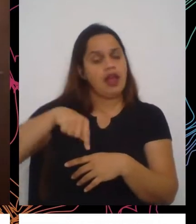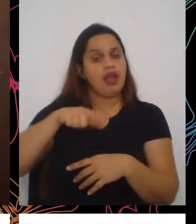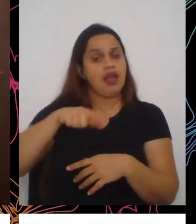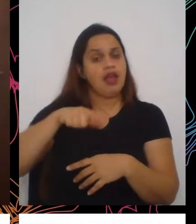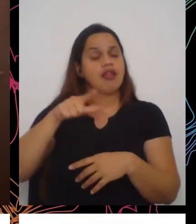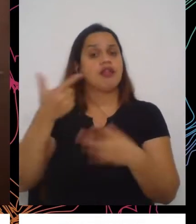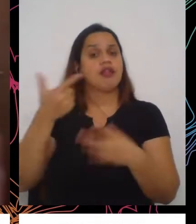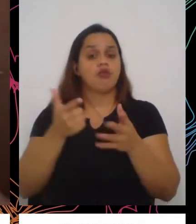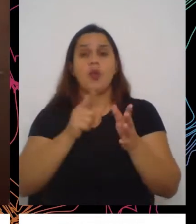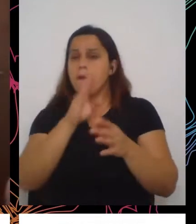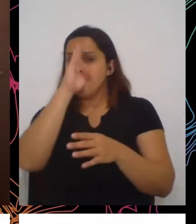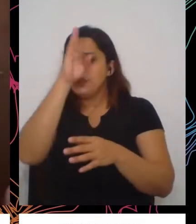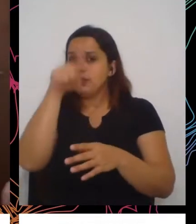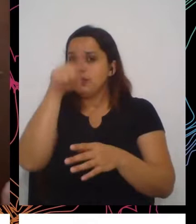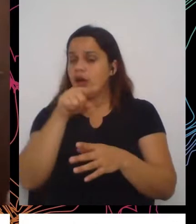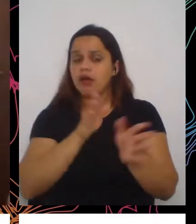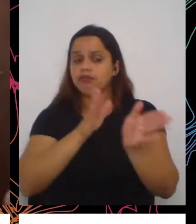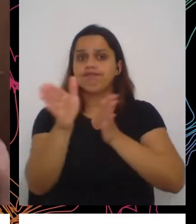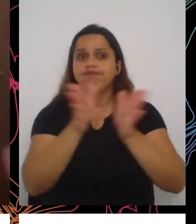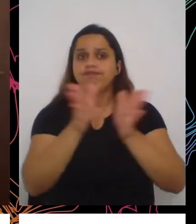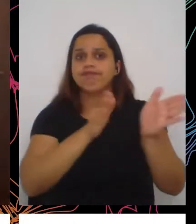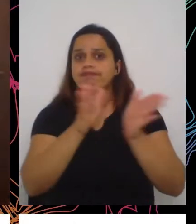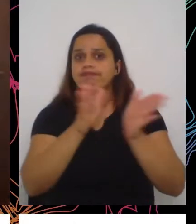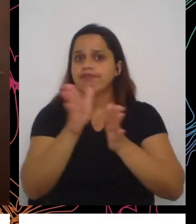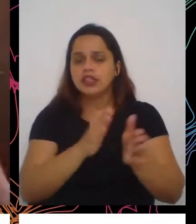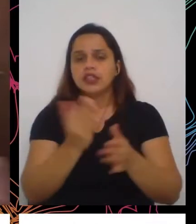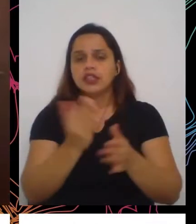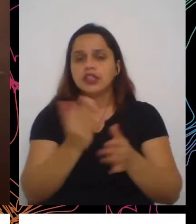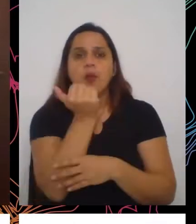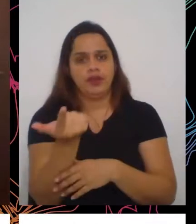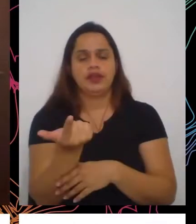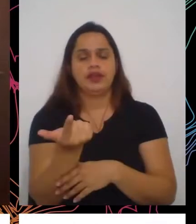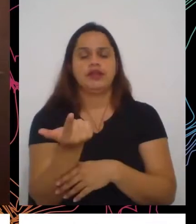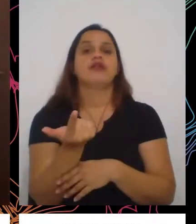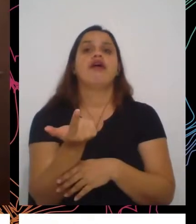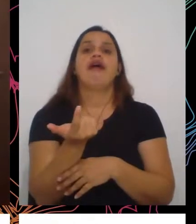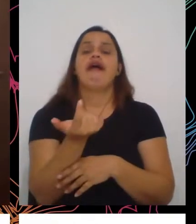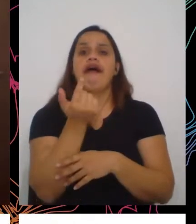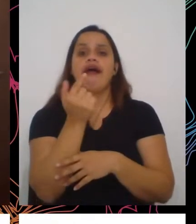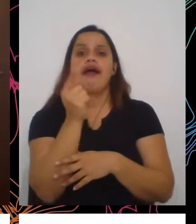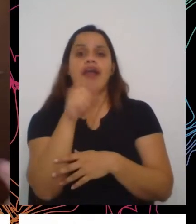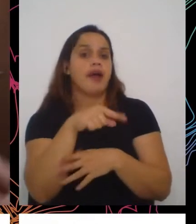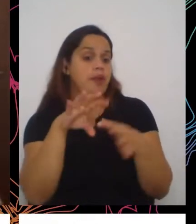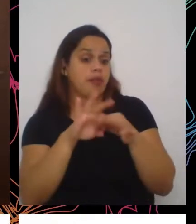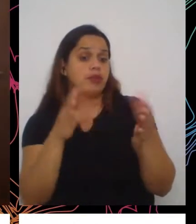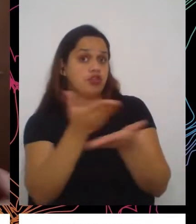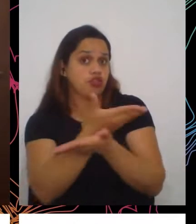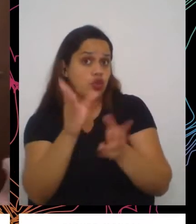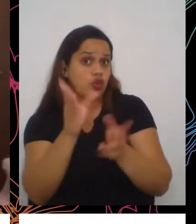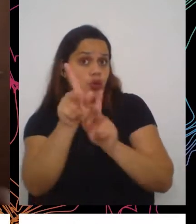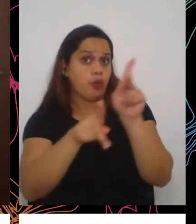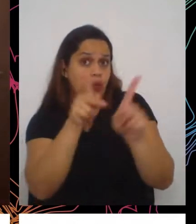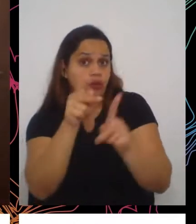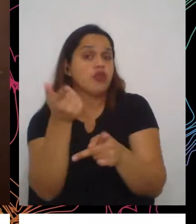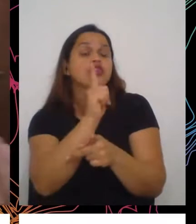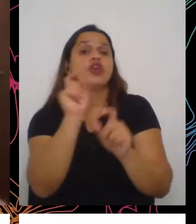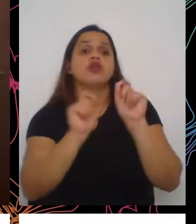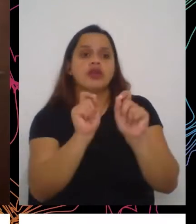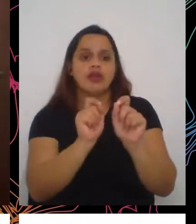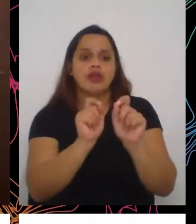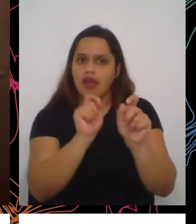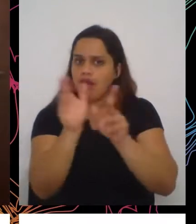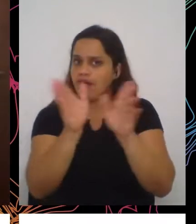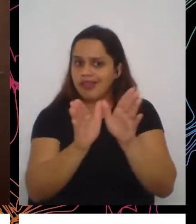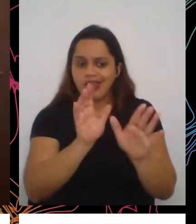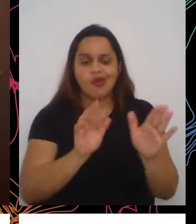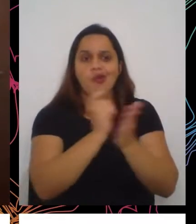importante, ter acesso aos alimentos, né, permitiu que a população pudesse acessar aquilo que o Brasil produz,